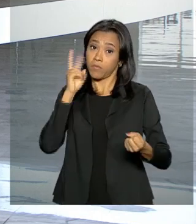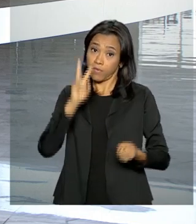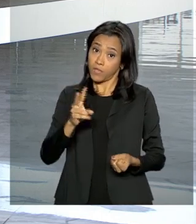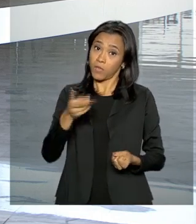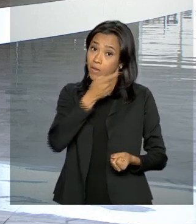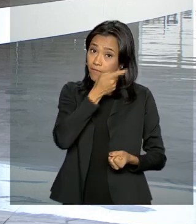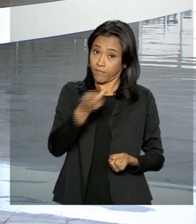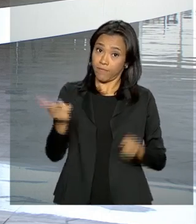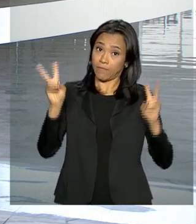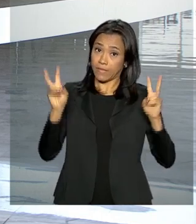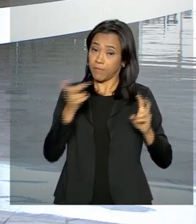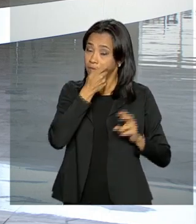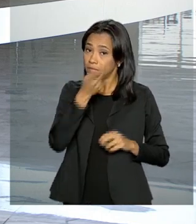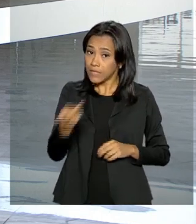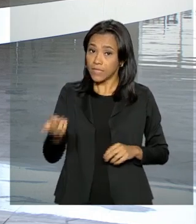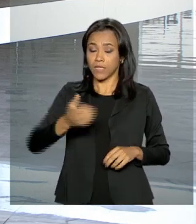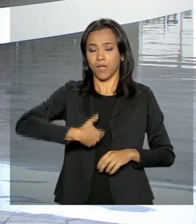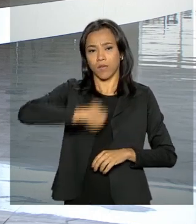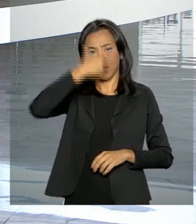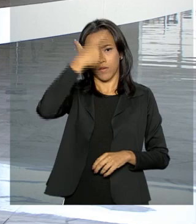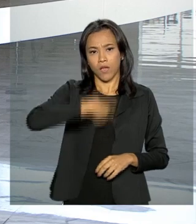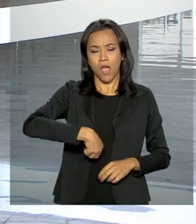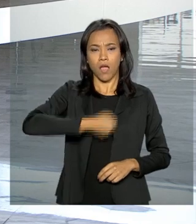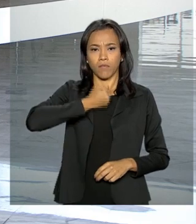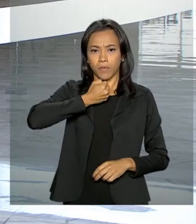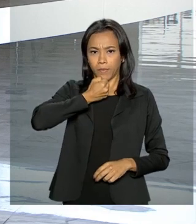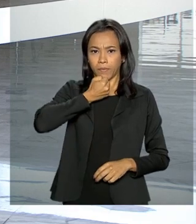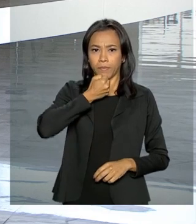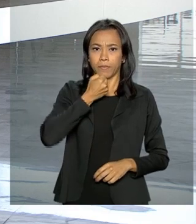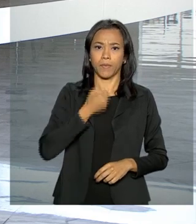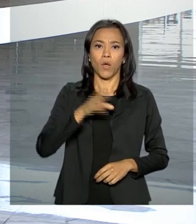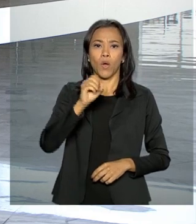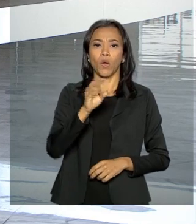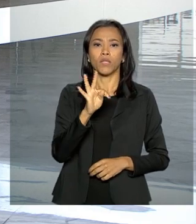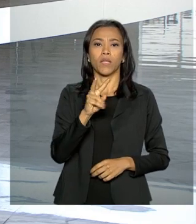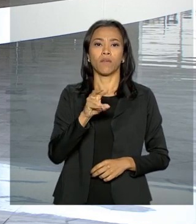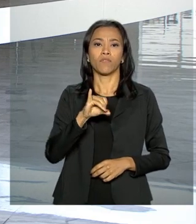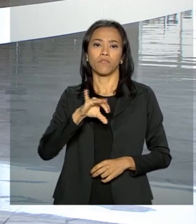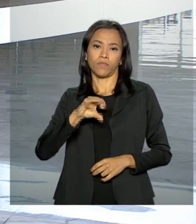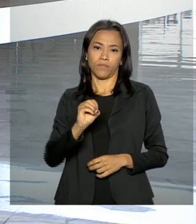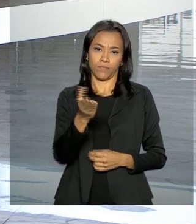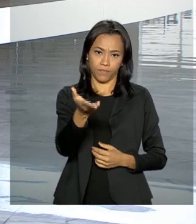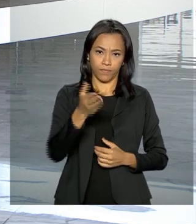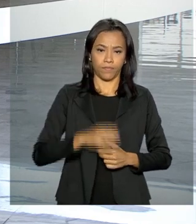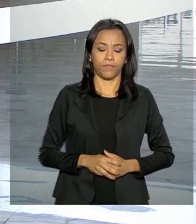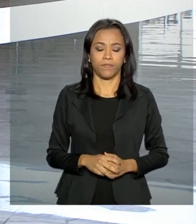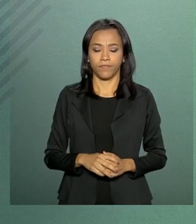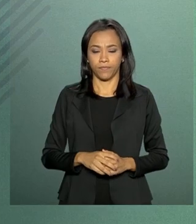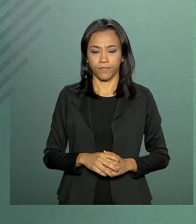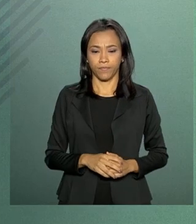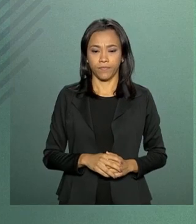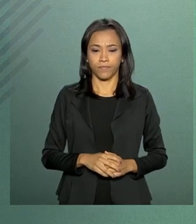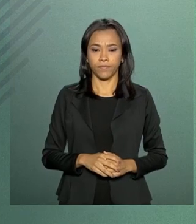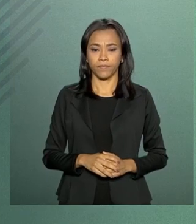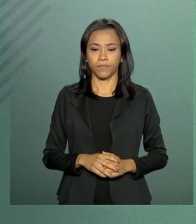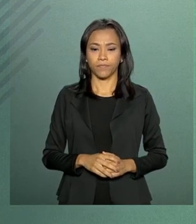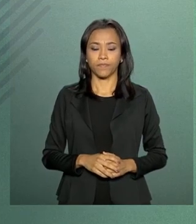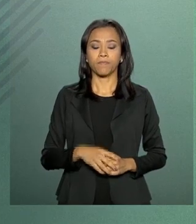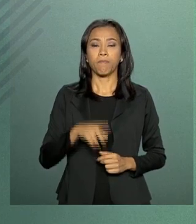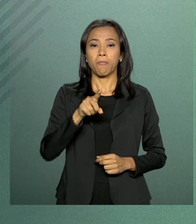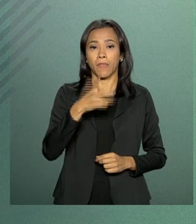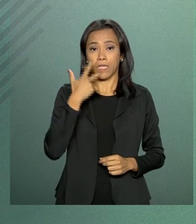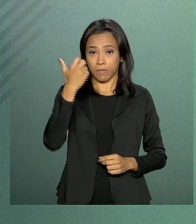essa visita o porta-voz da presidência da República, Otávio Rego Barros. A